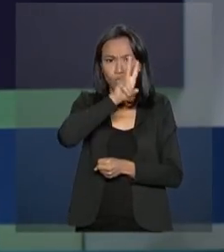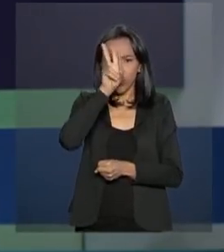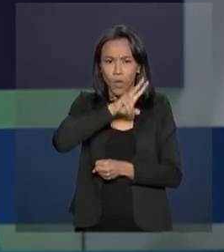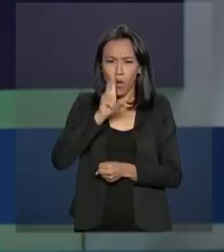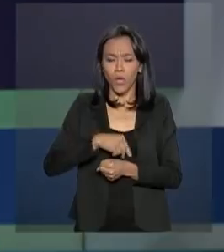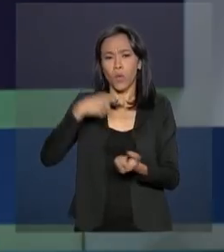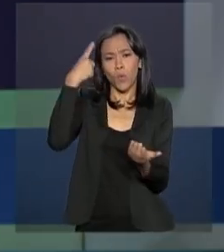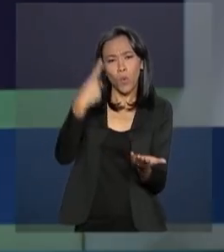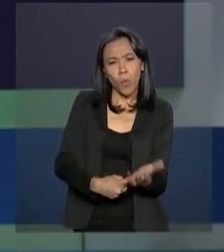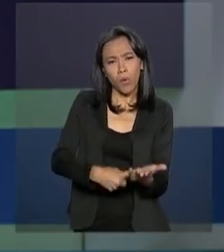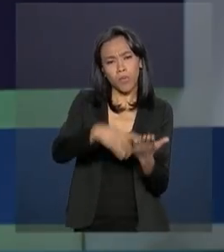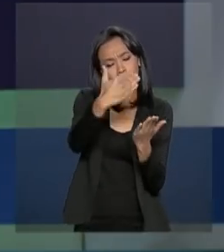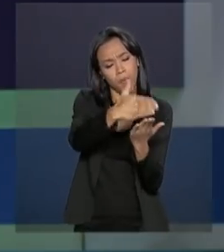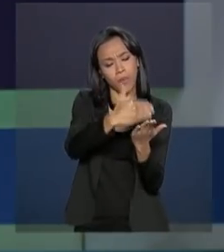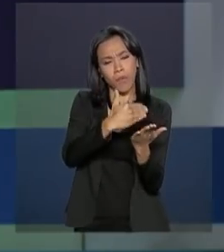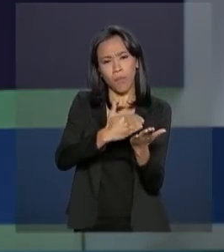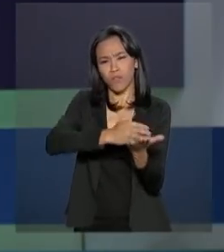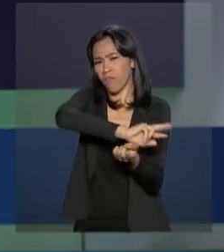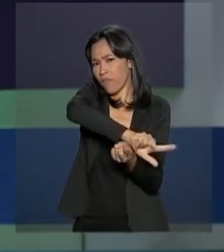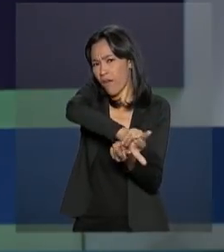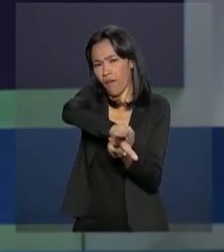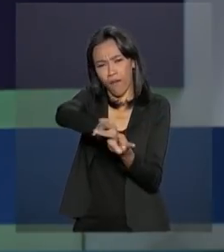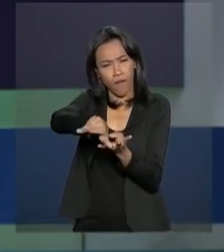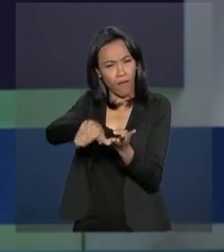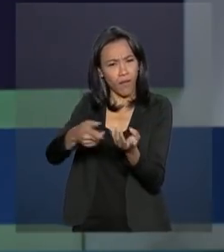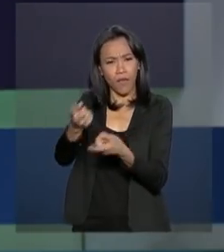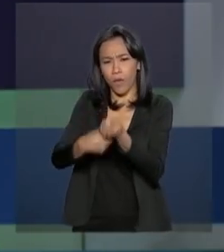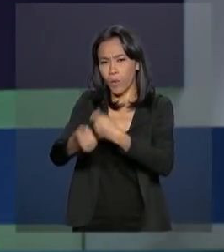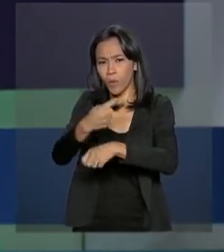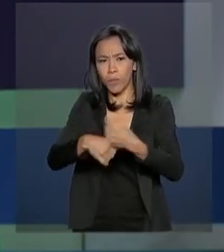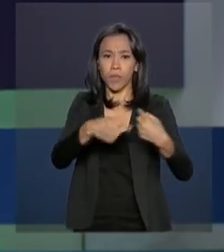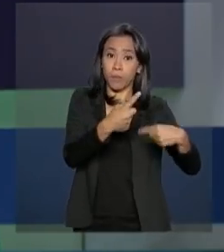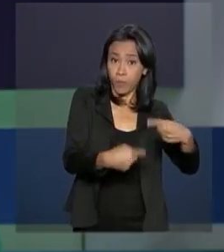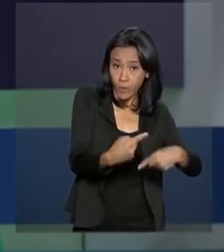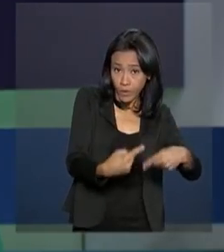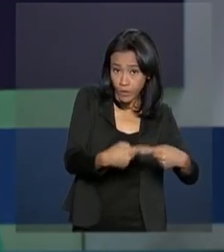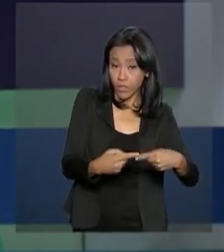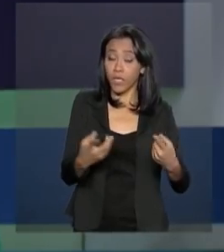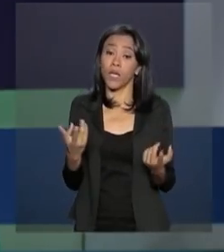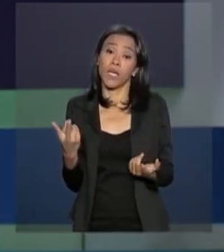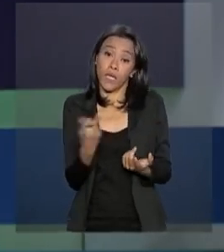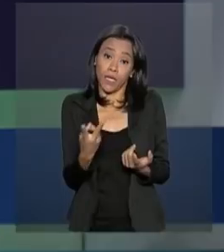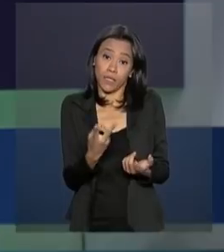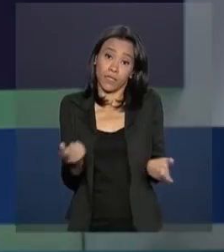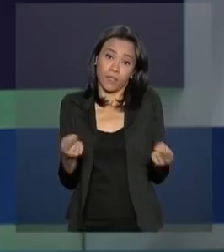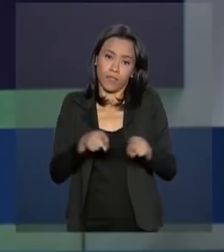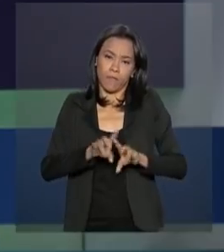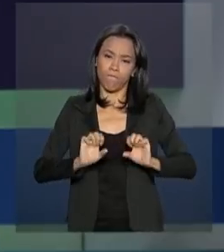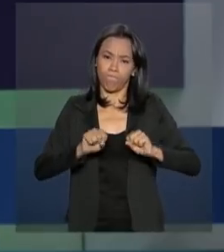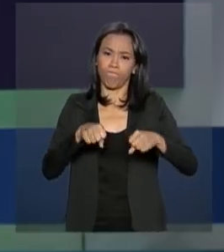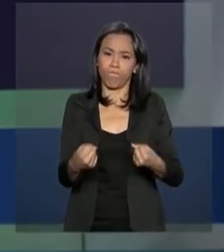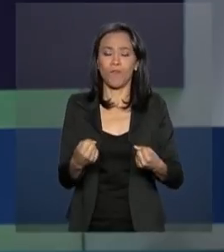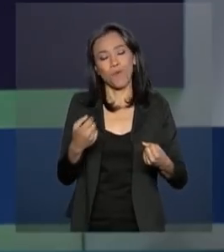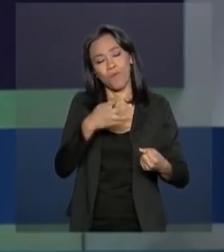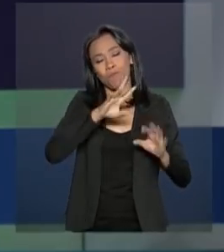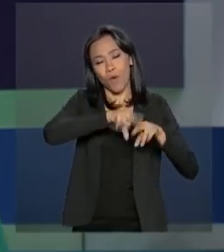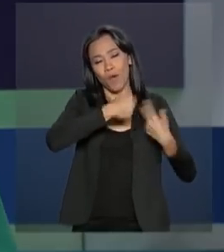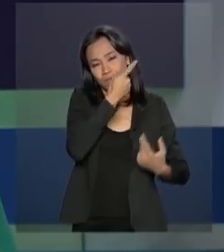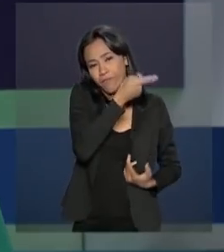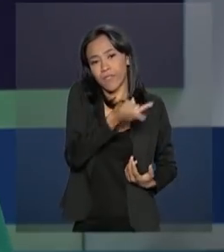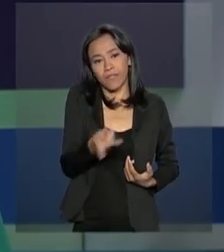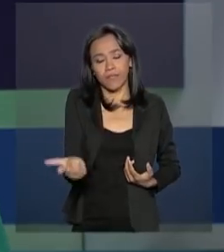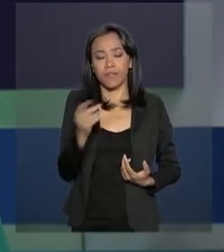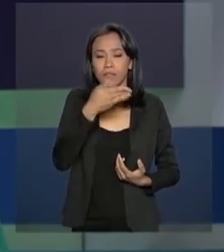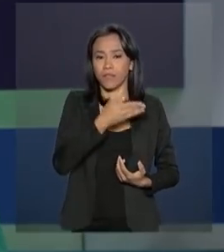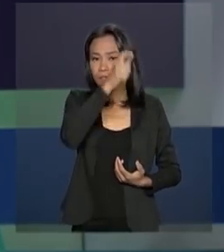agenda de cooperação envolve diferentes áreas, como economia e política. Esses laços devem ser reforçados com essa visita do presidente